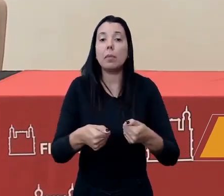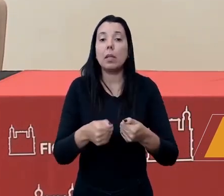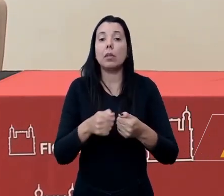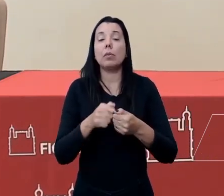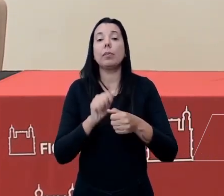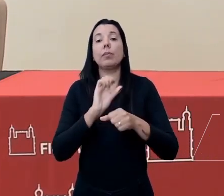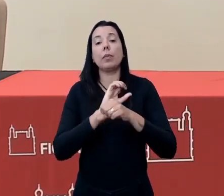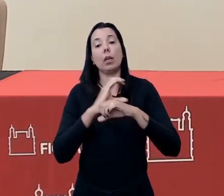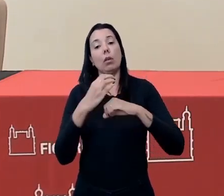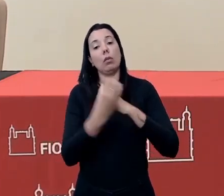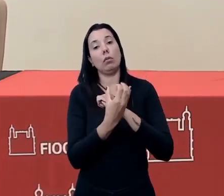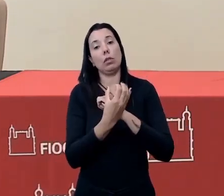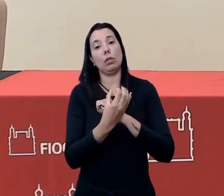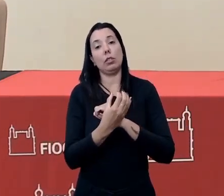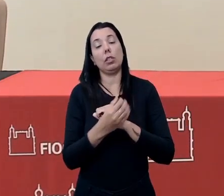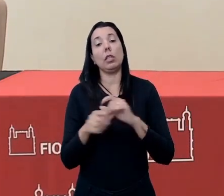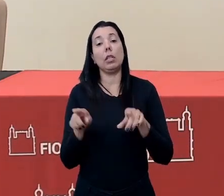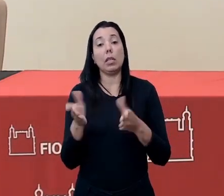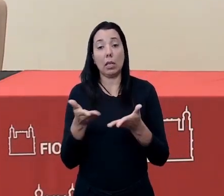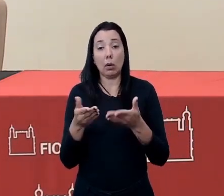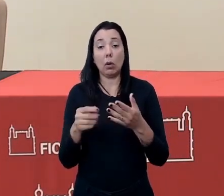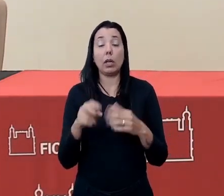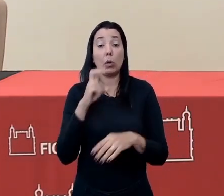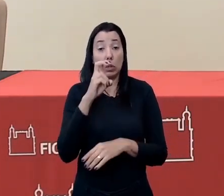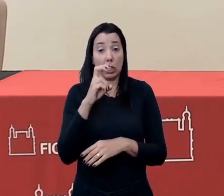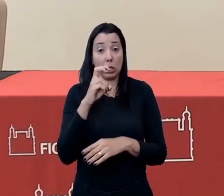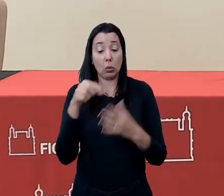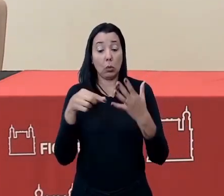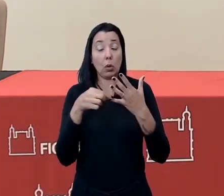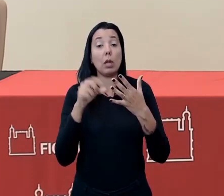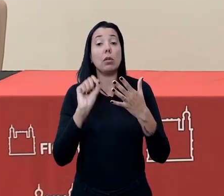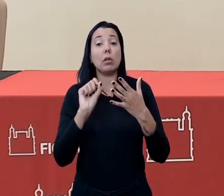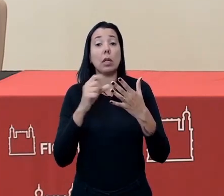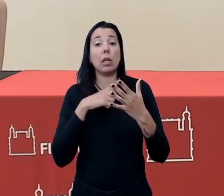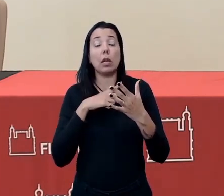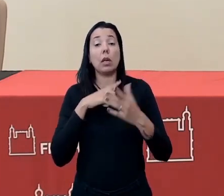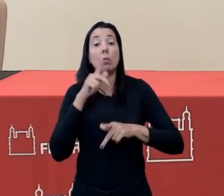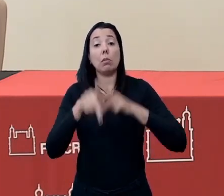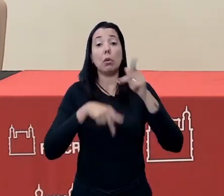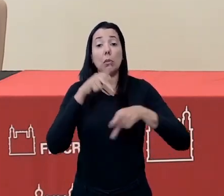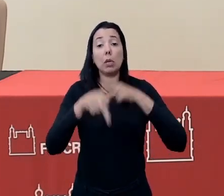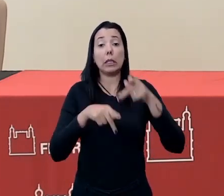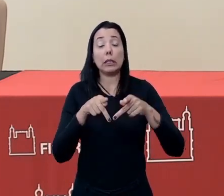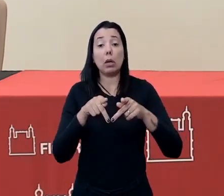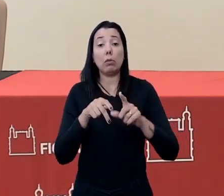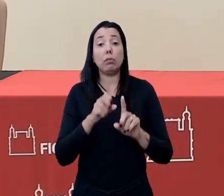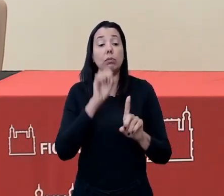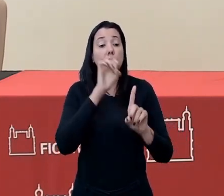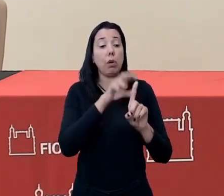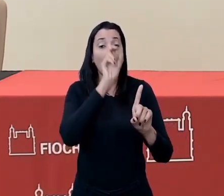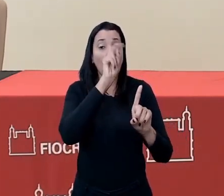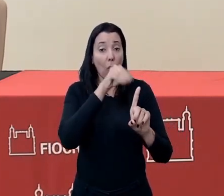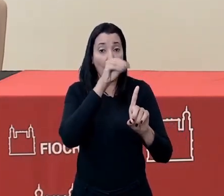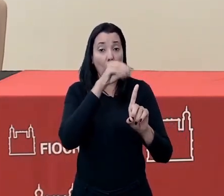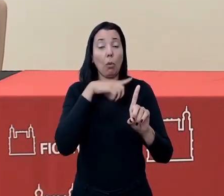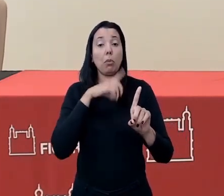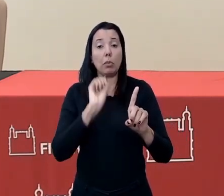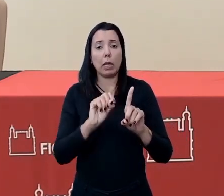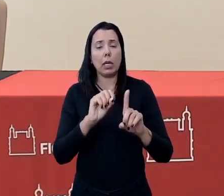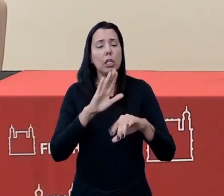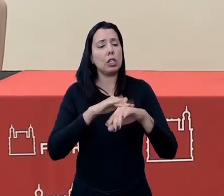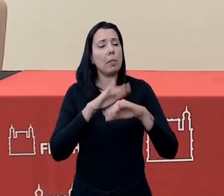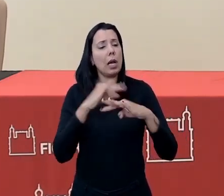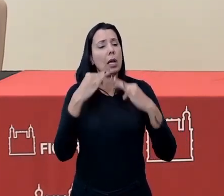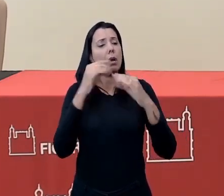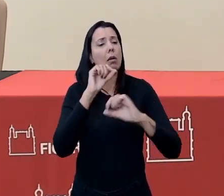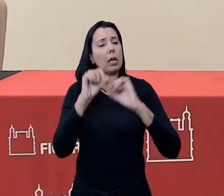disso, a gente vê o quinto eixo, é o apoio às populações vulnerabilizadas, e aí eu quero chamar a atenção